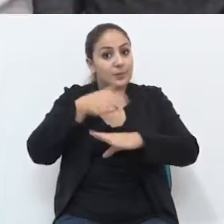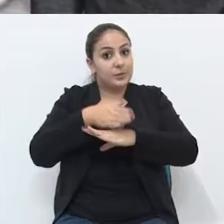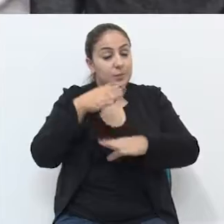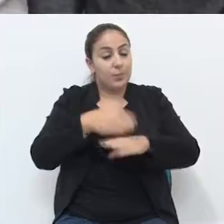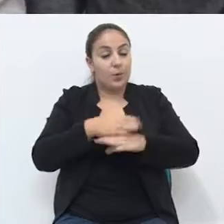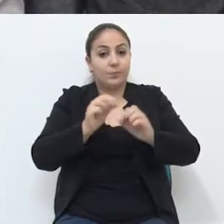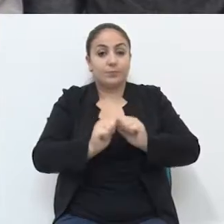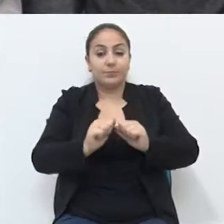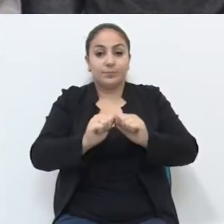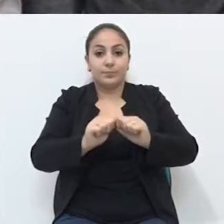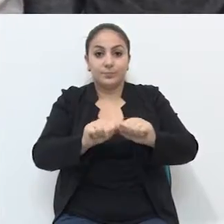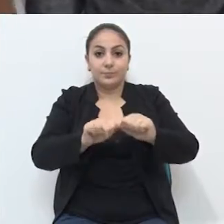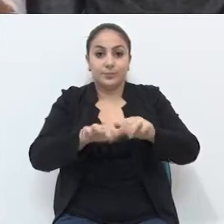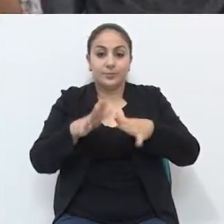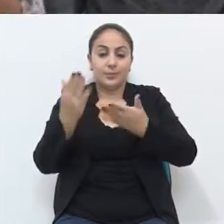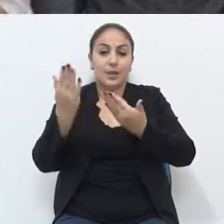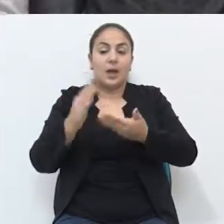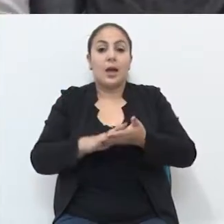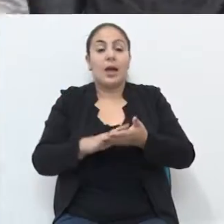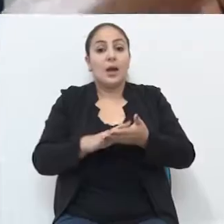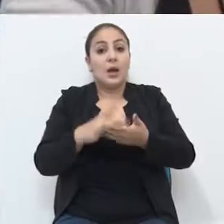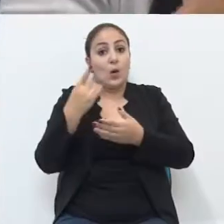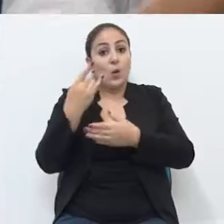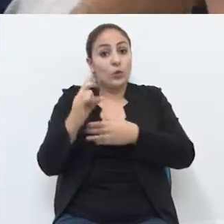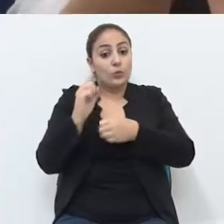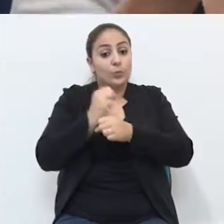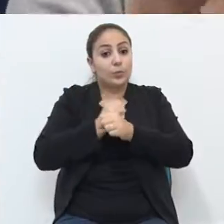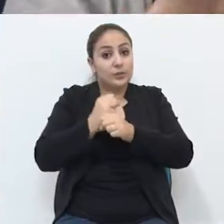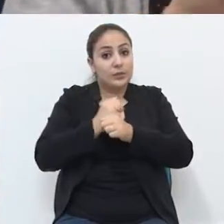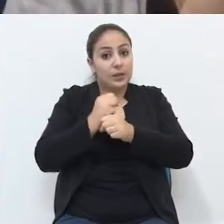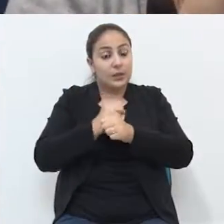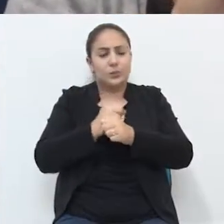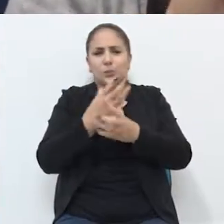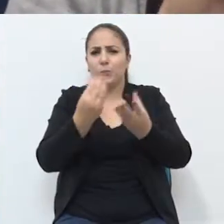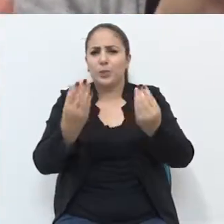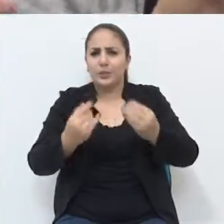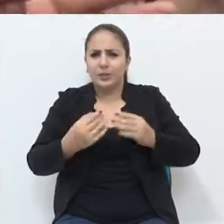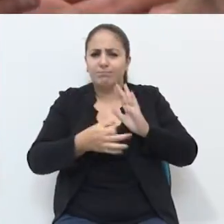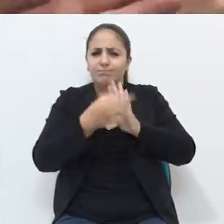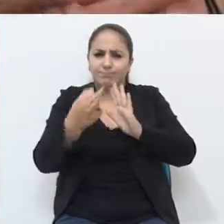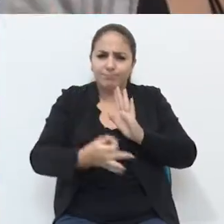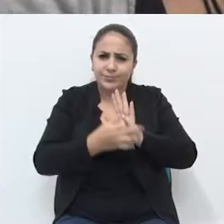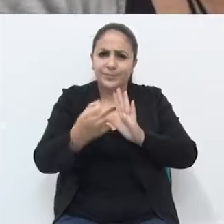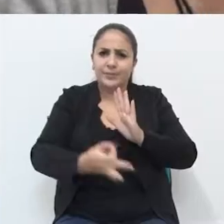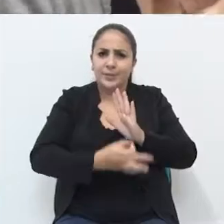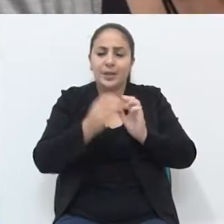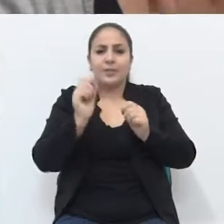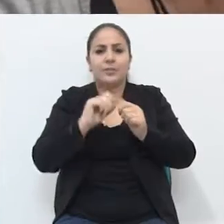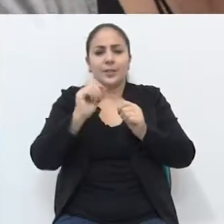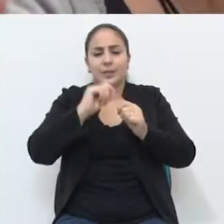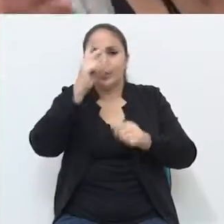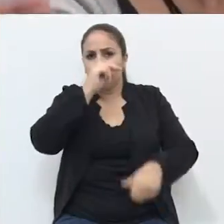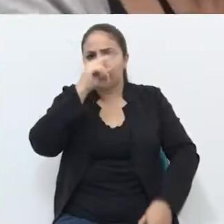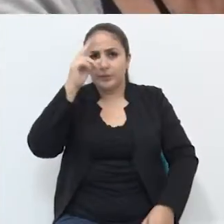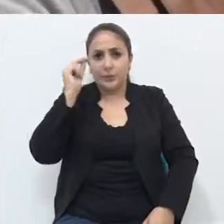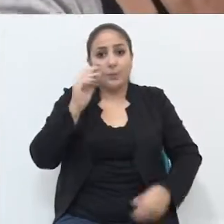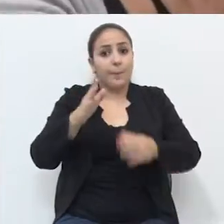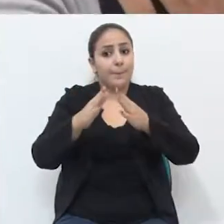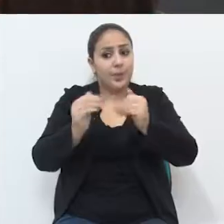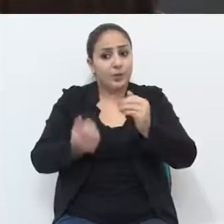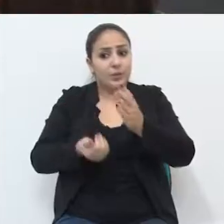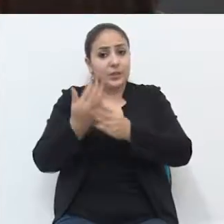Vereadores participou da solenidade. Afinal, nos últimos anos, diversas indicações foram feitas ao